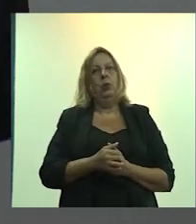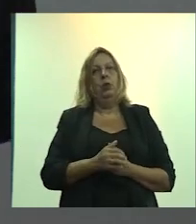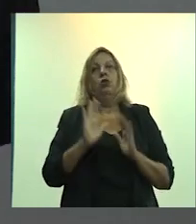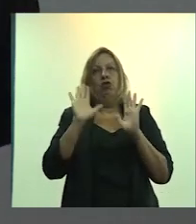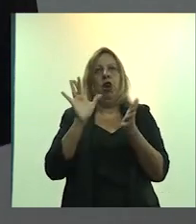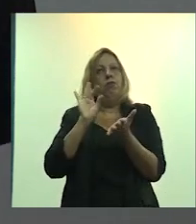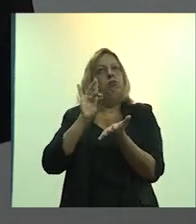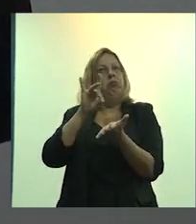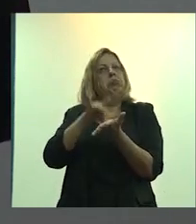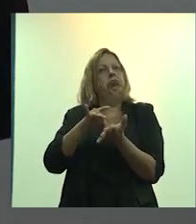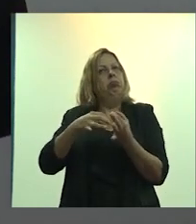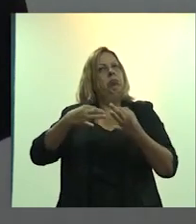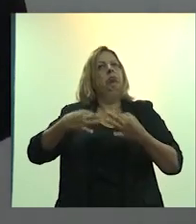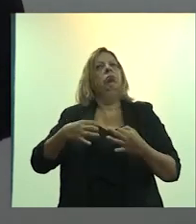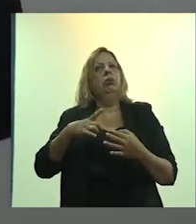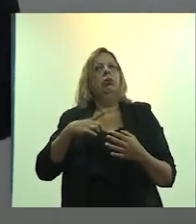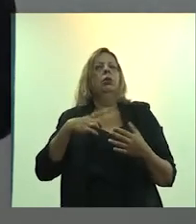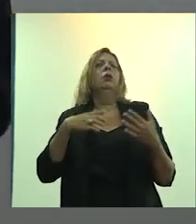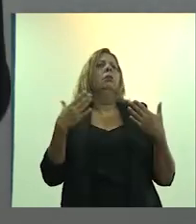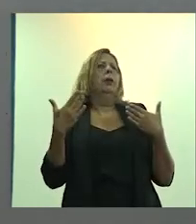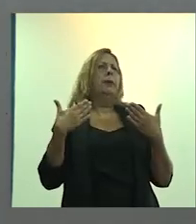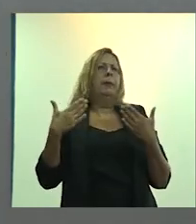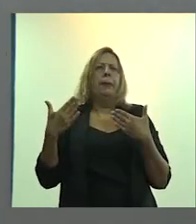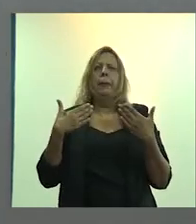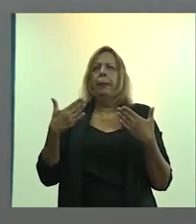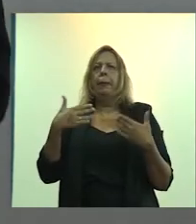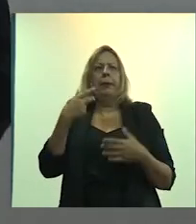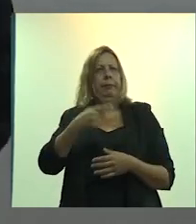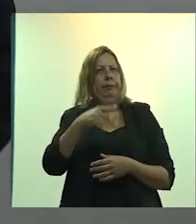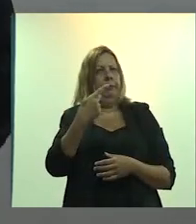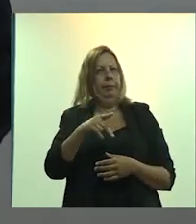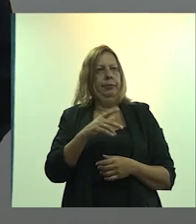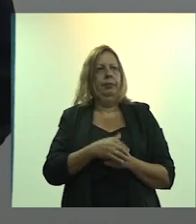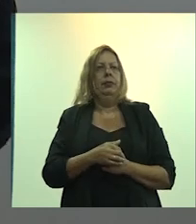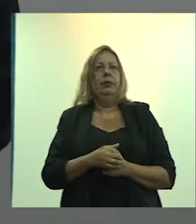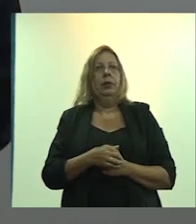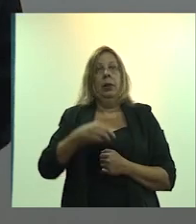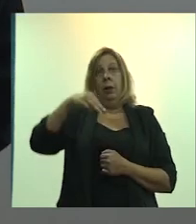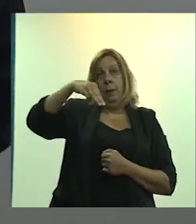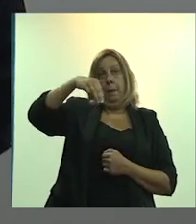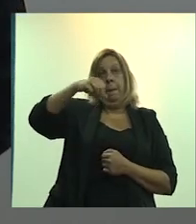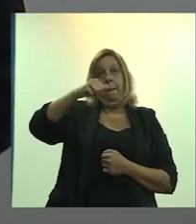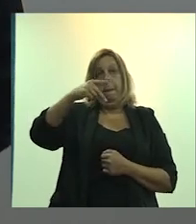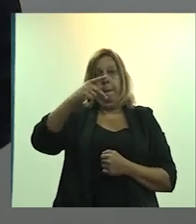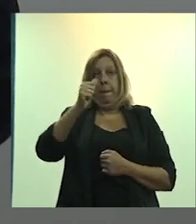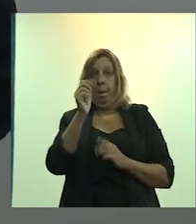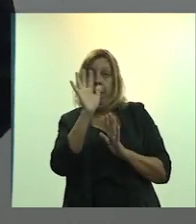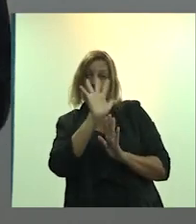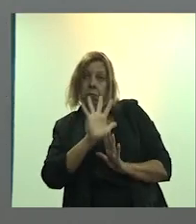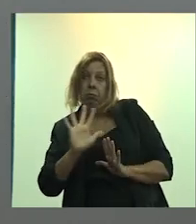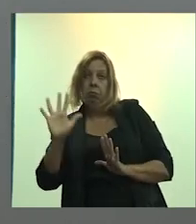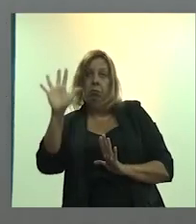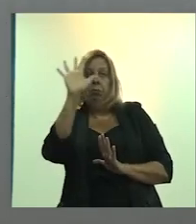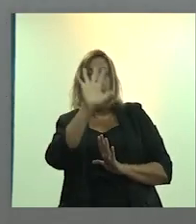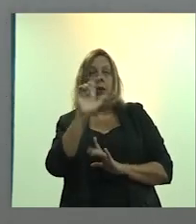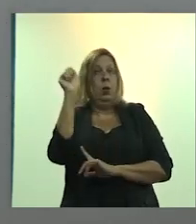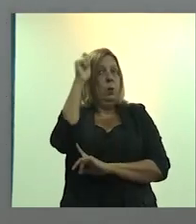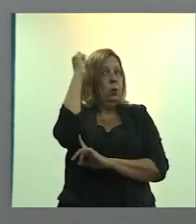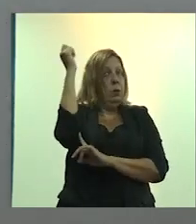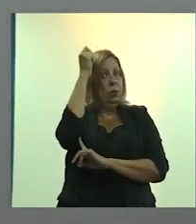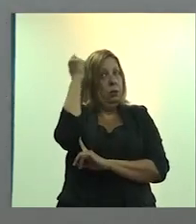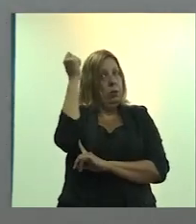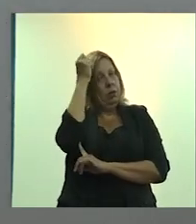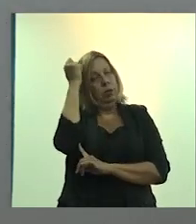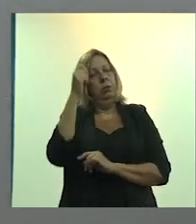consolidado nas nossas conversas aqui. Esse é um mapa do Rio Grande do Sul, foi produzido